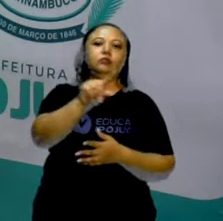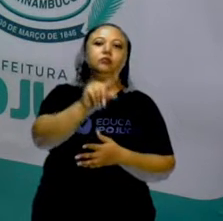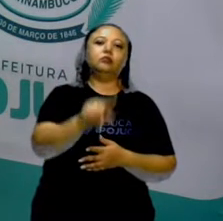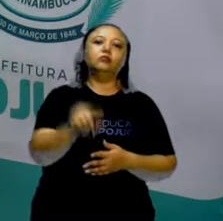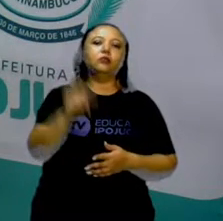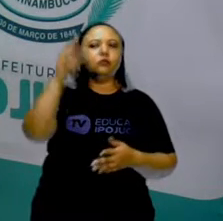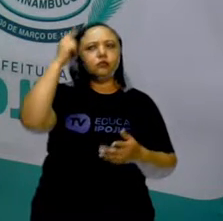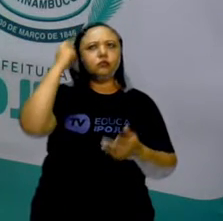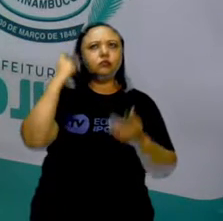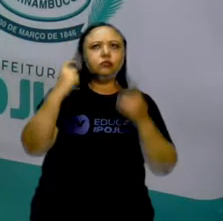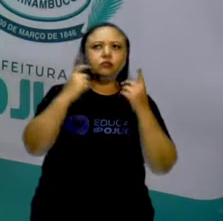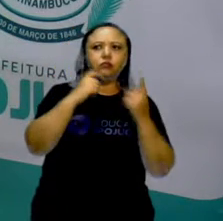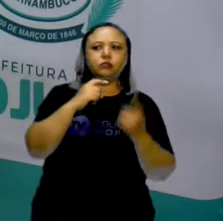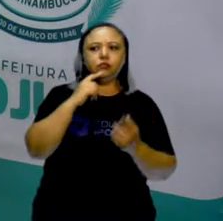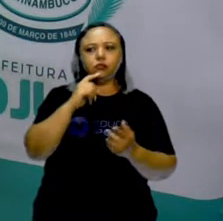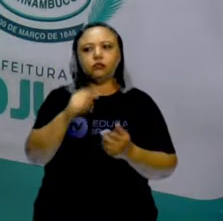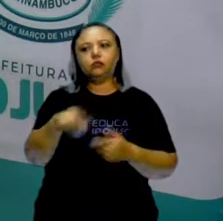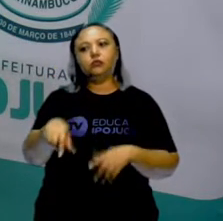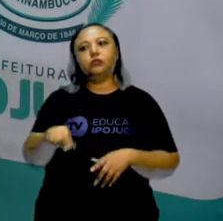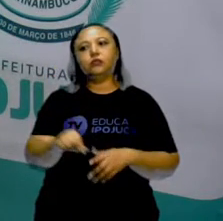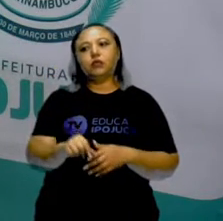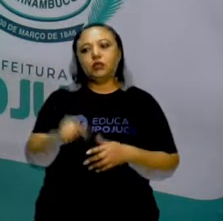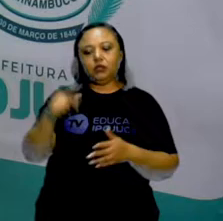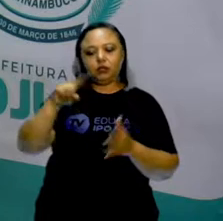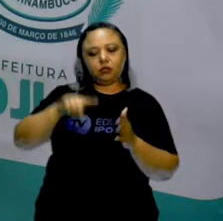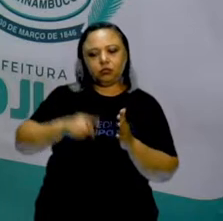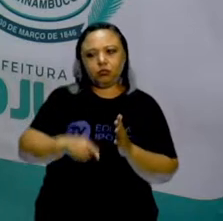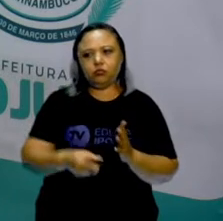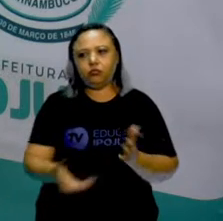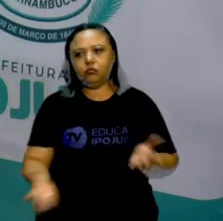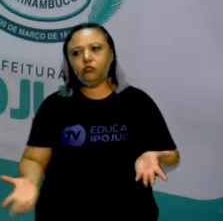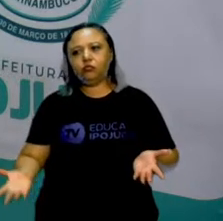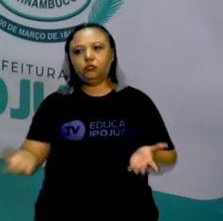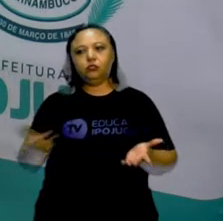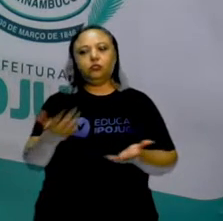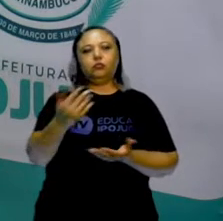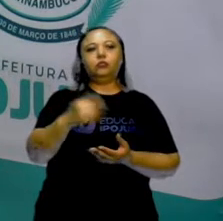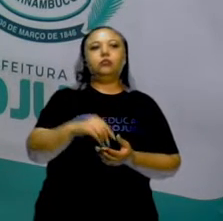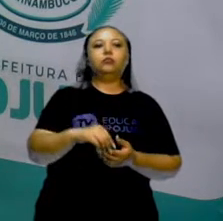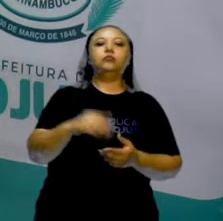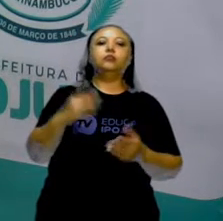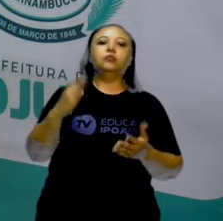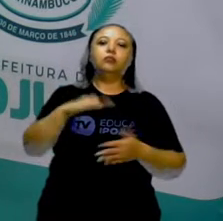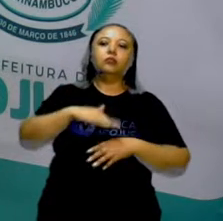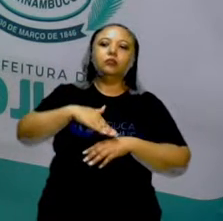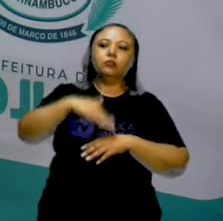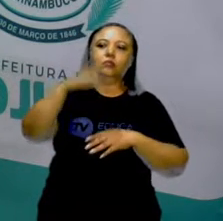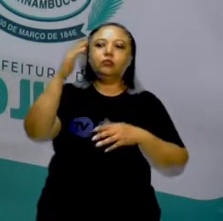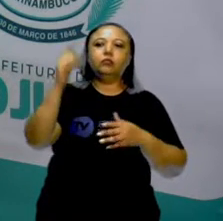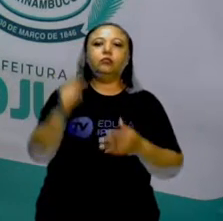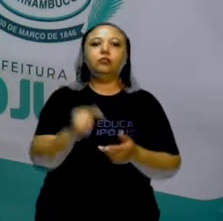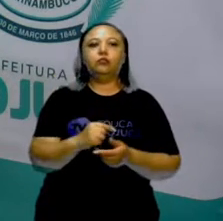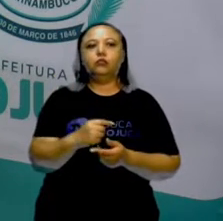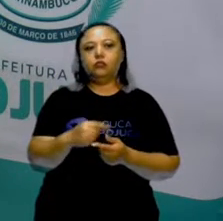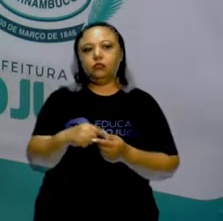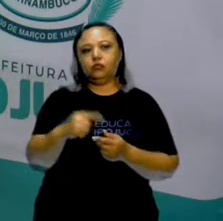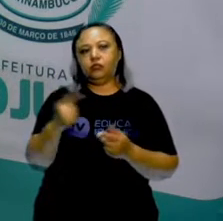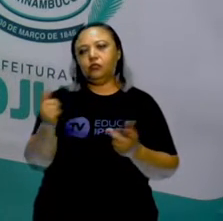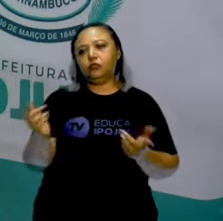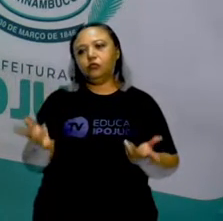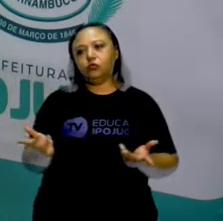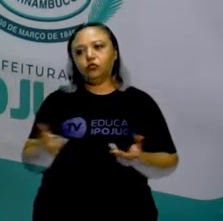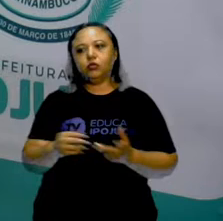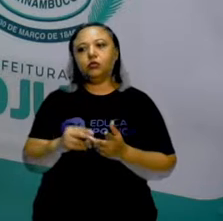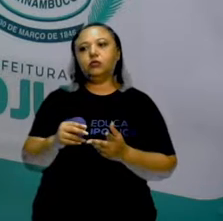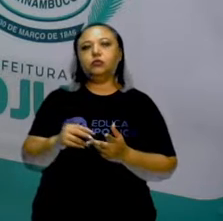uma preocupação se ela tem uma profundidade, se ela tem mais do que duas dimensões,